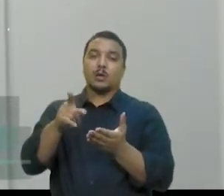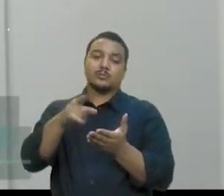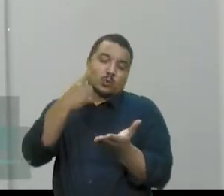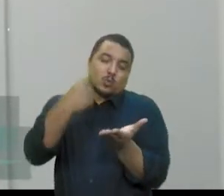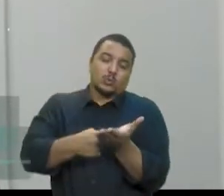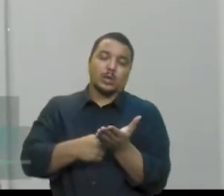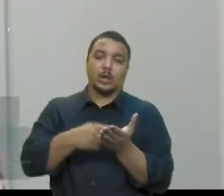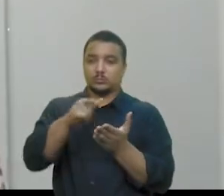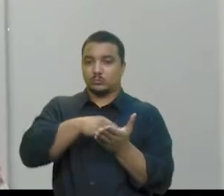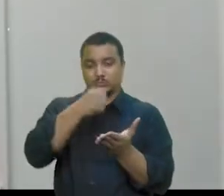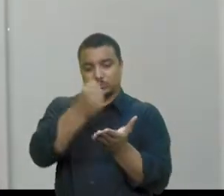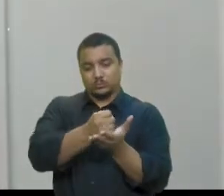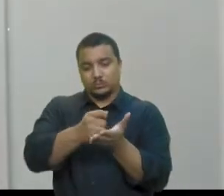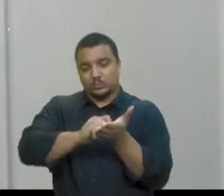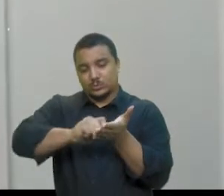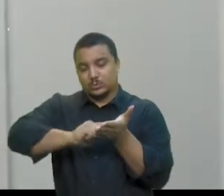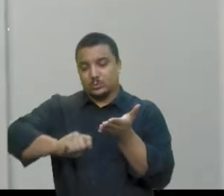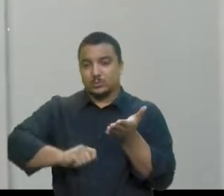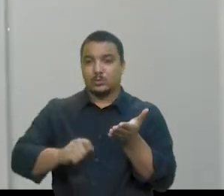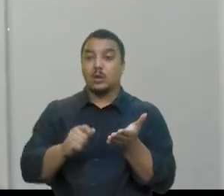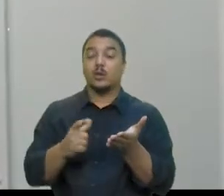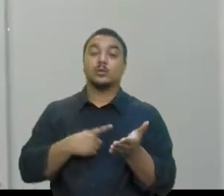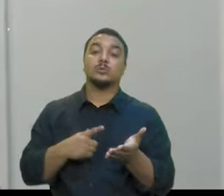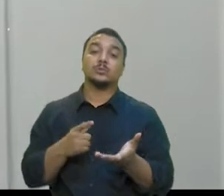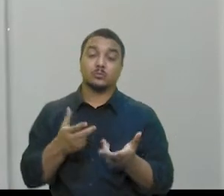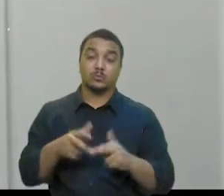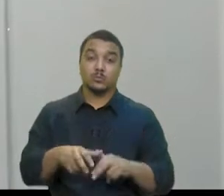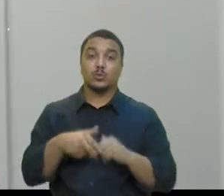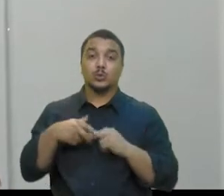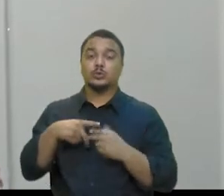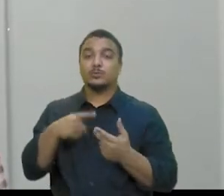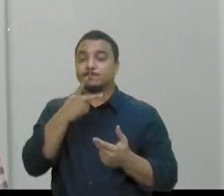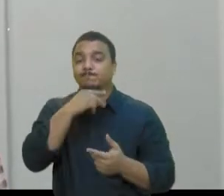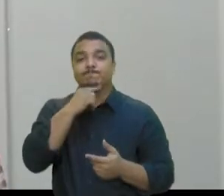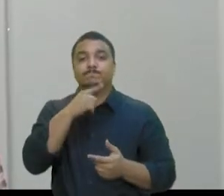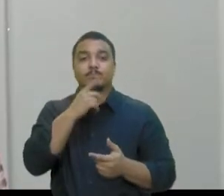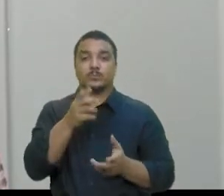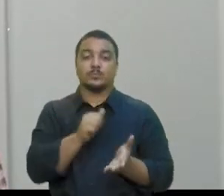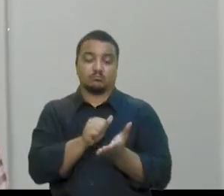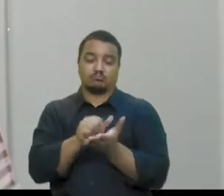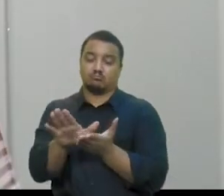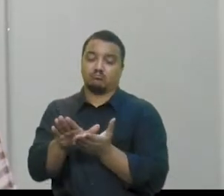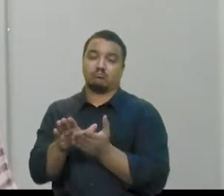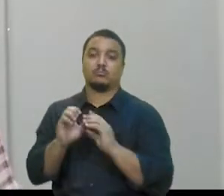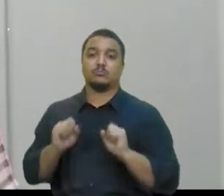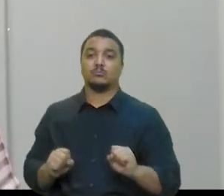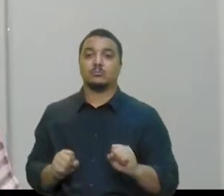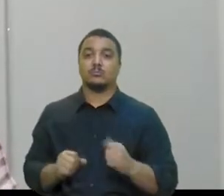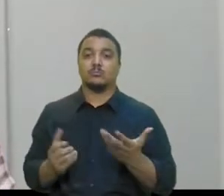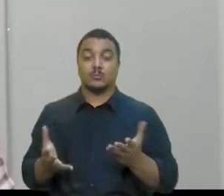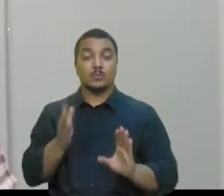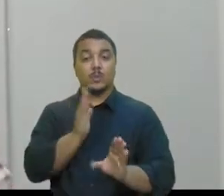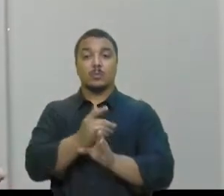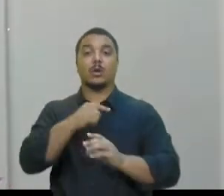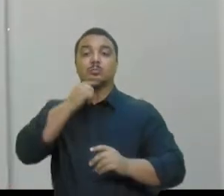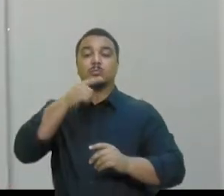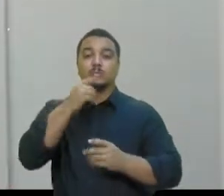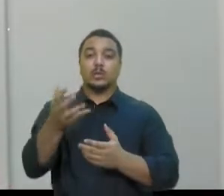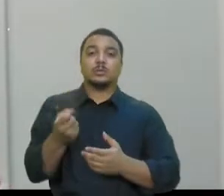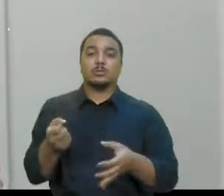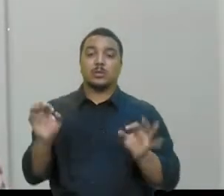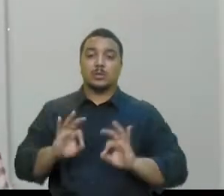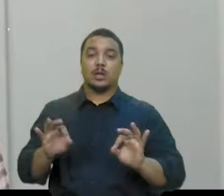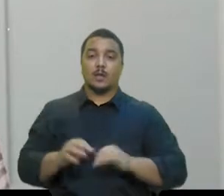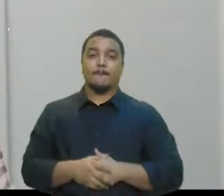carteira de trabalho, e por isso ficam vulneráveis no encerramento do contrato, já que não conseguem receber as